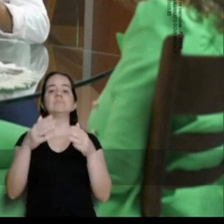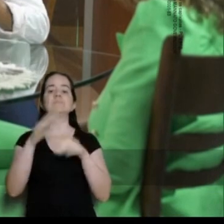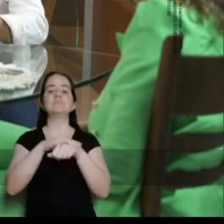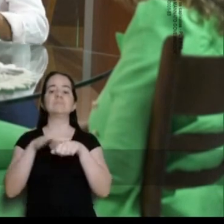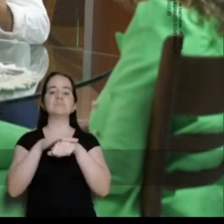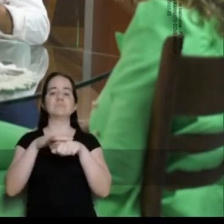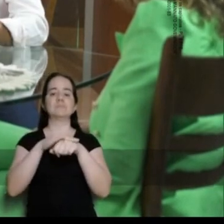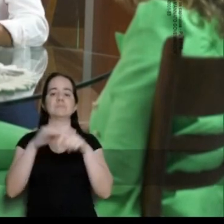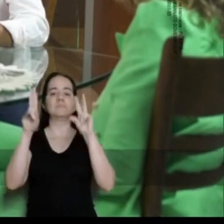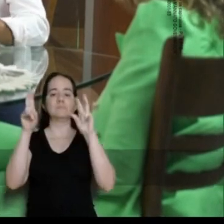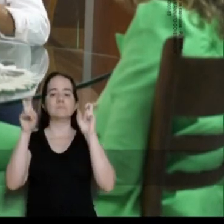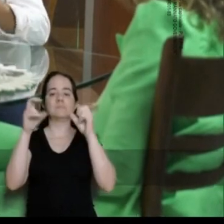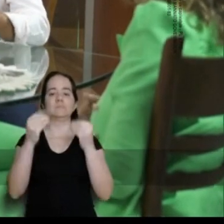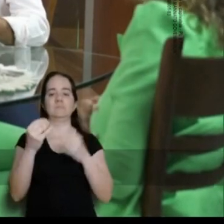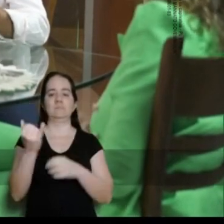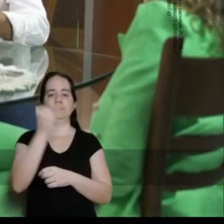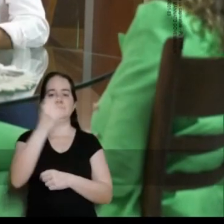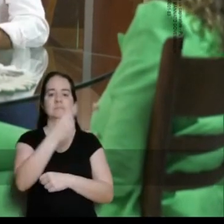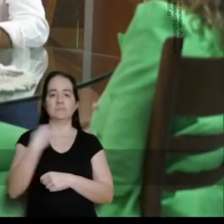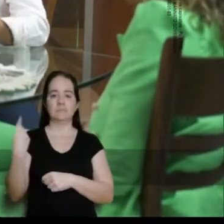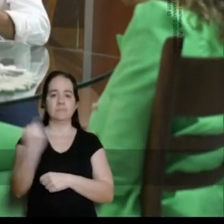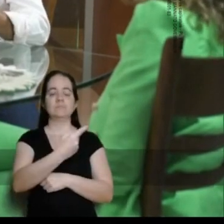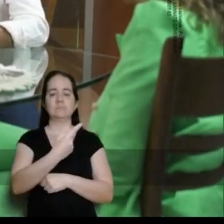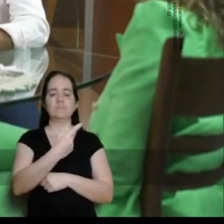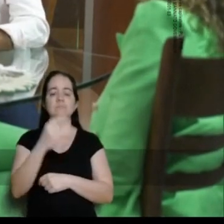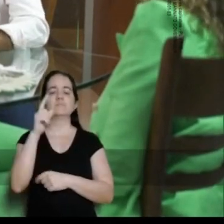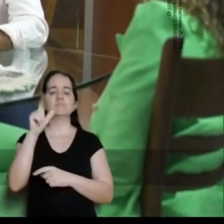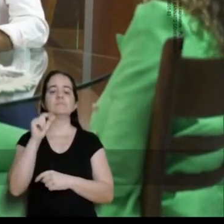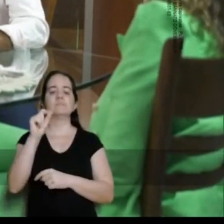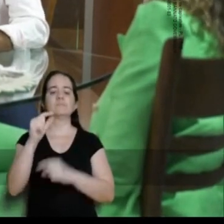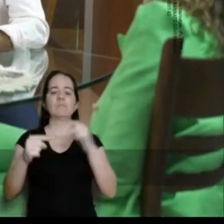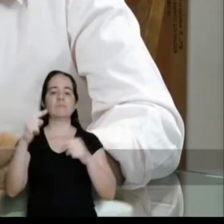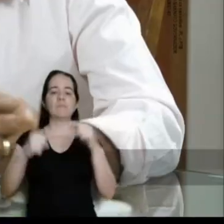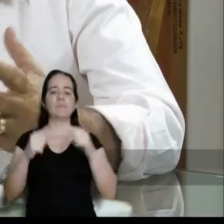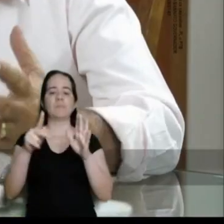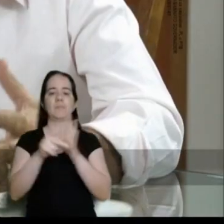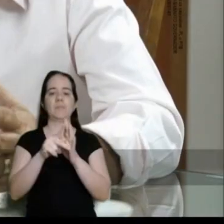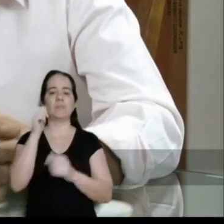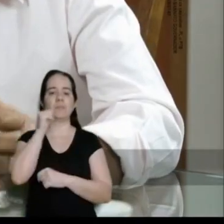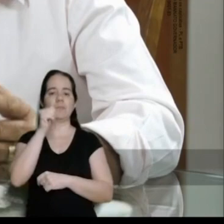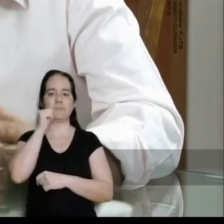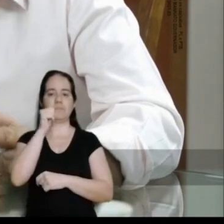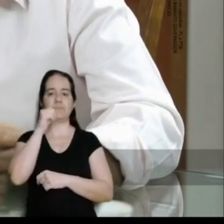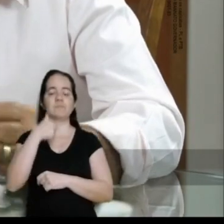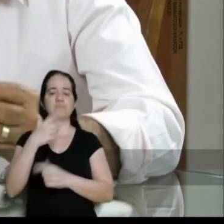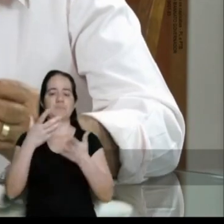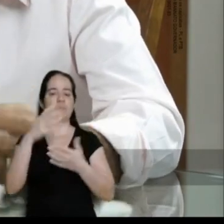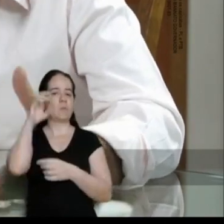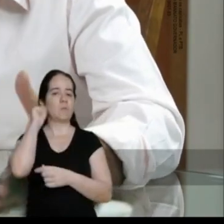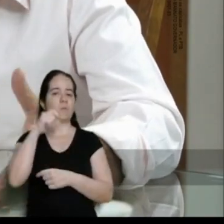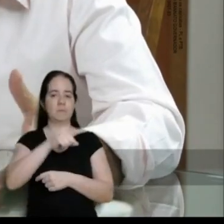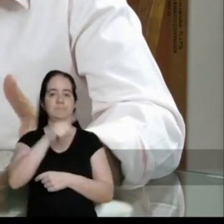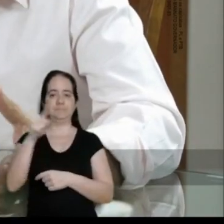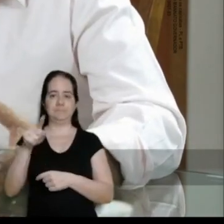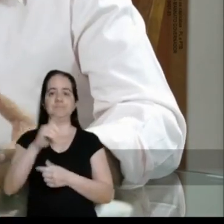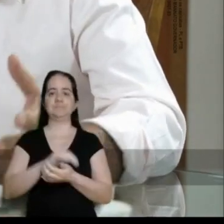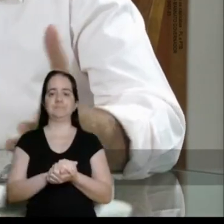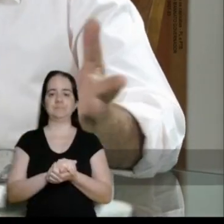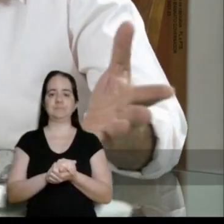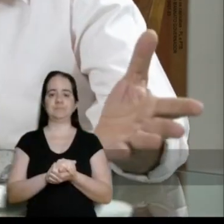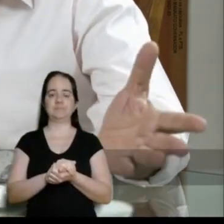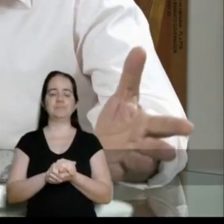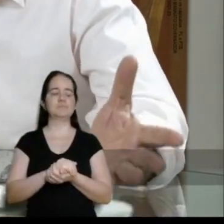para discutir um tema muito importante para todos nós. As políticas públicas para as mulheres.